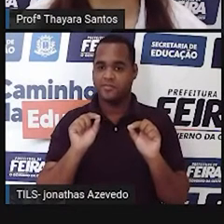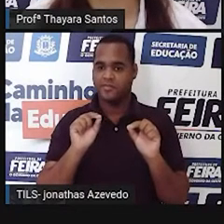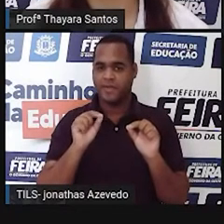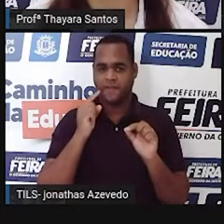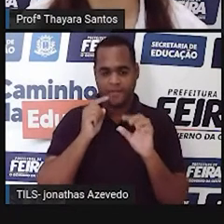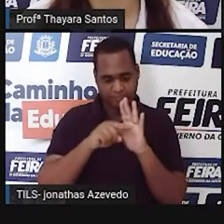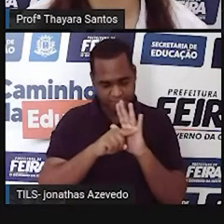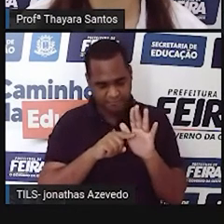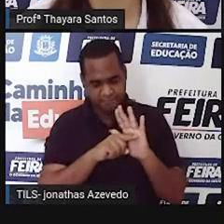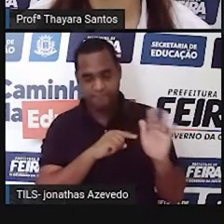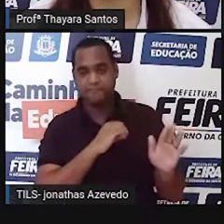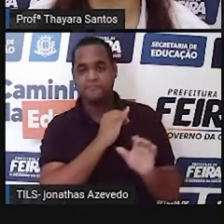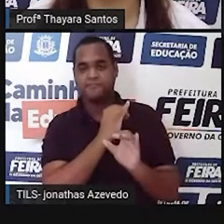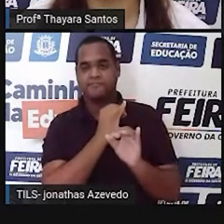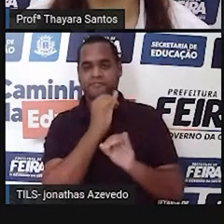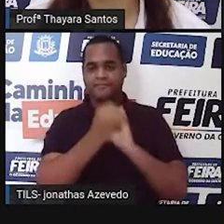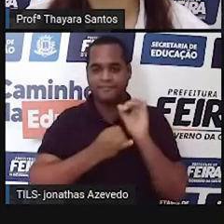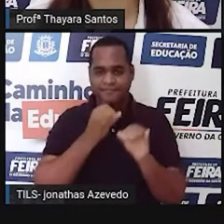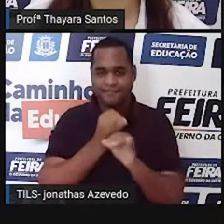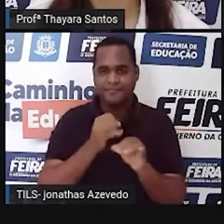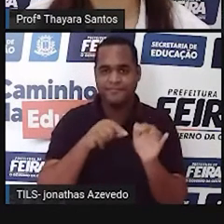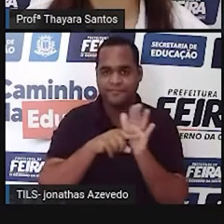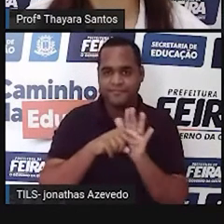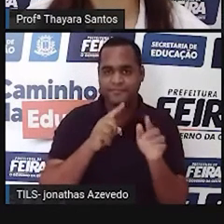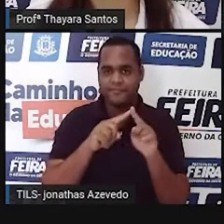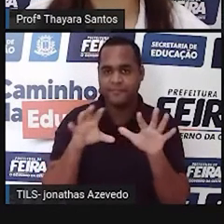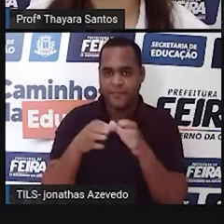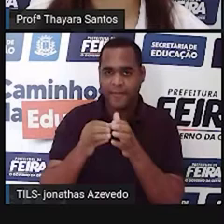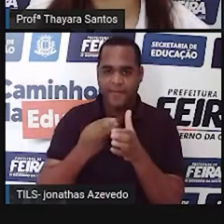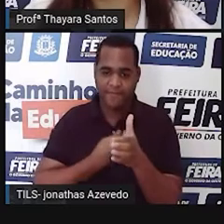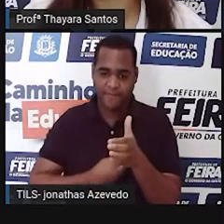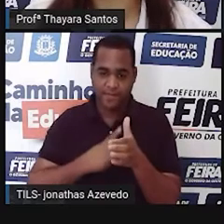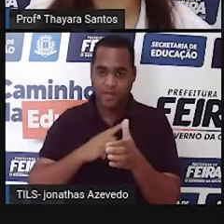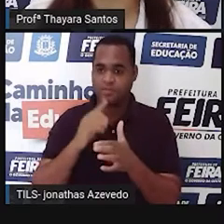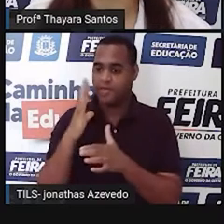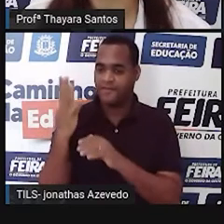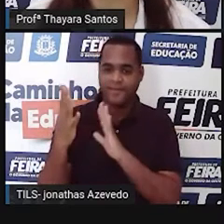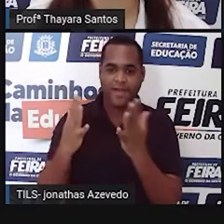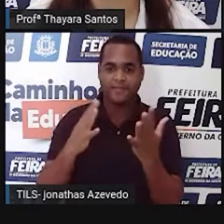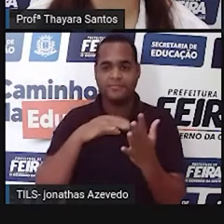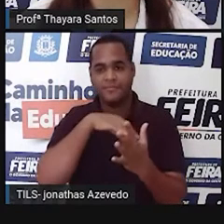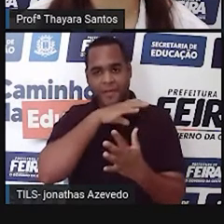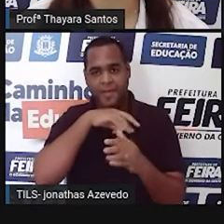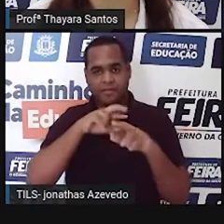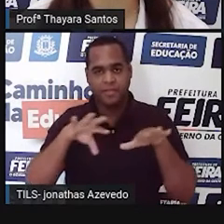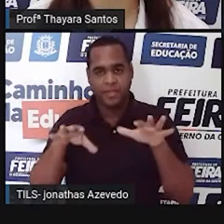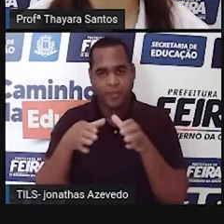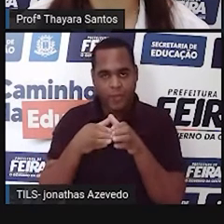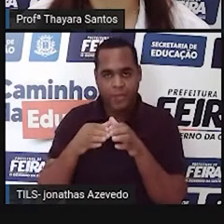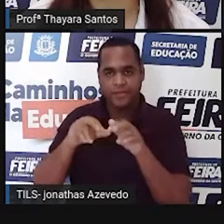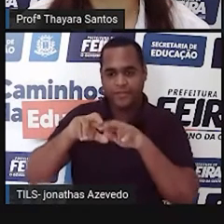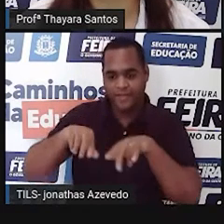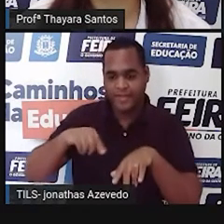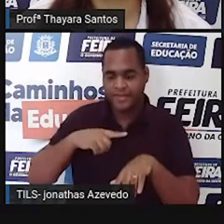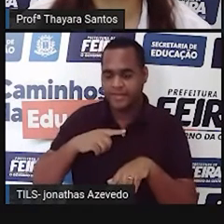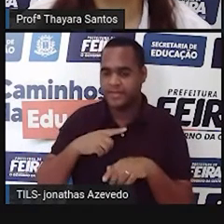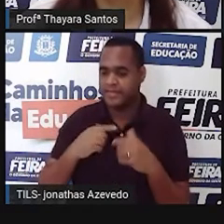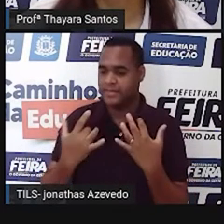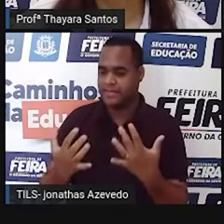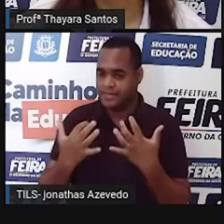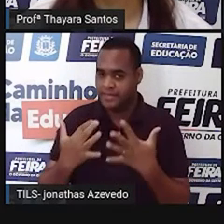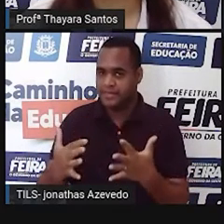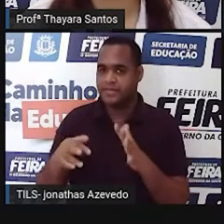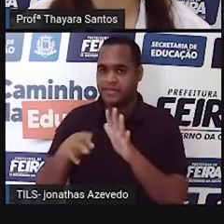pesquisa na internet, a vai achar essa definição. Conjunto de vida vegetal e animal, constituído pelo agrupamento de tipos de vegetação que são